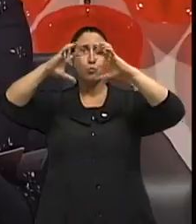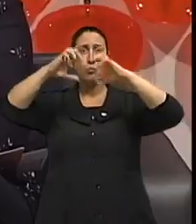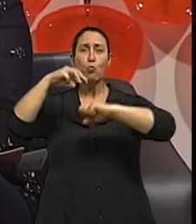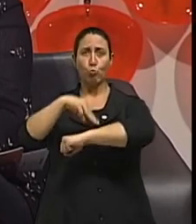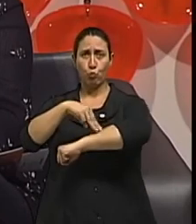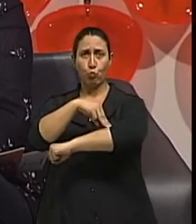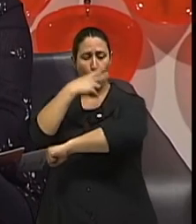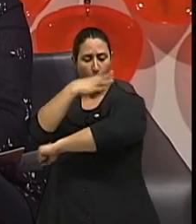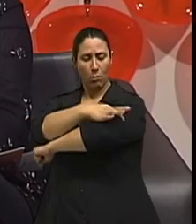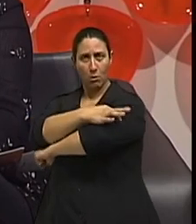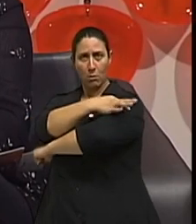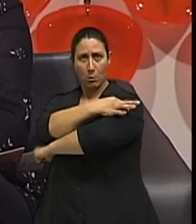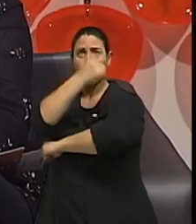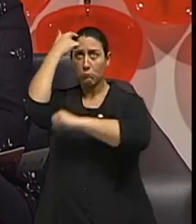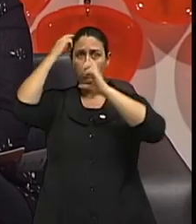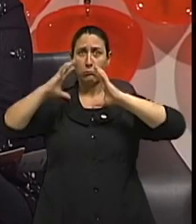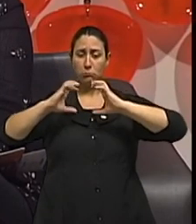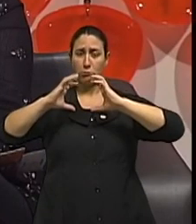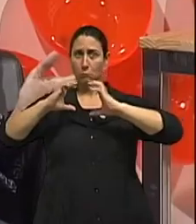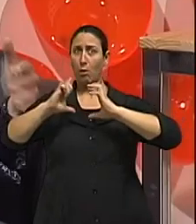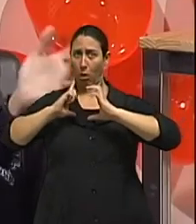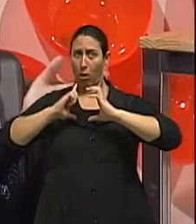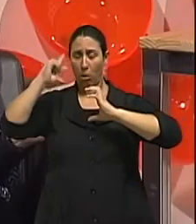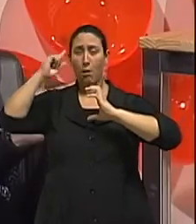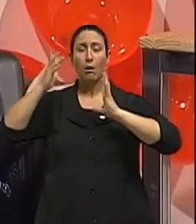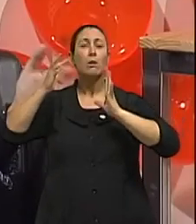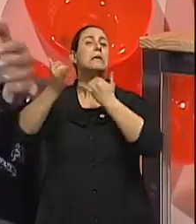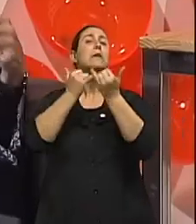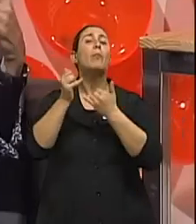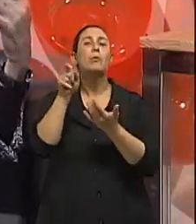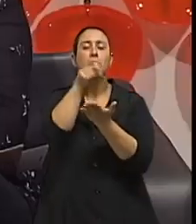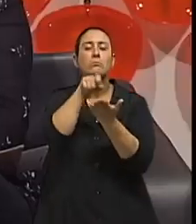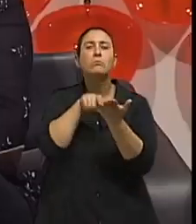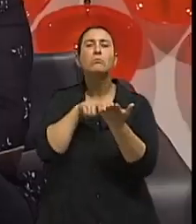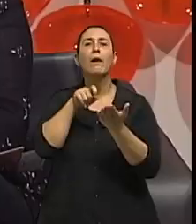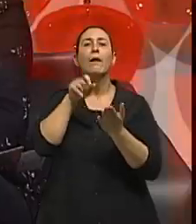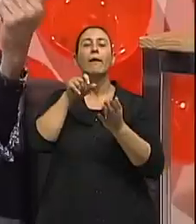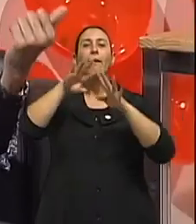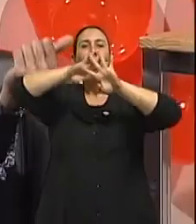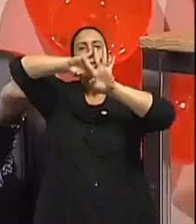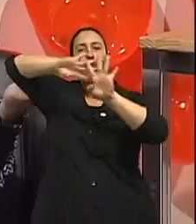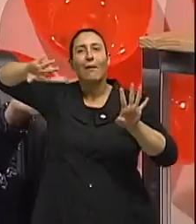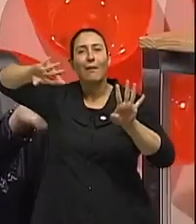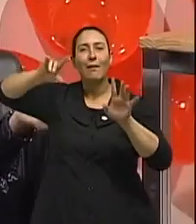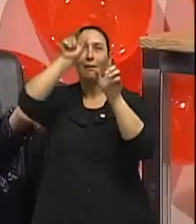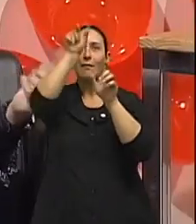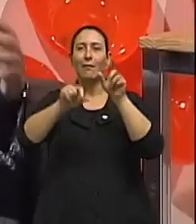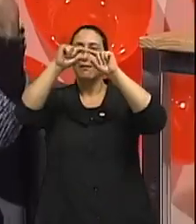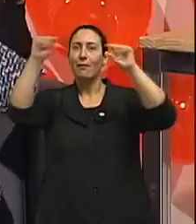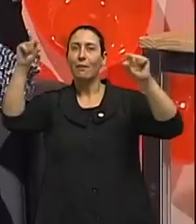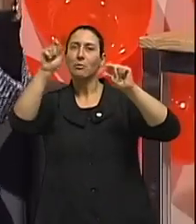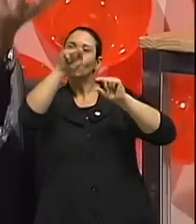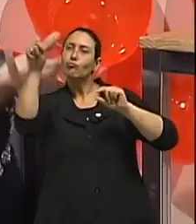exercíciozinho que a gente possa dar para o pessoal aqui, o exercício da mente? Olha, palavras cruzadas, lembrar de alguma coisa que a pessoa